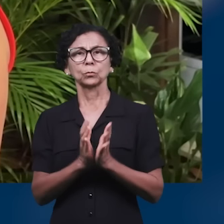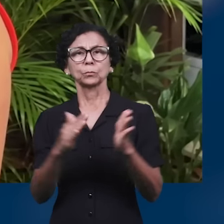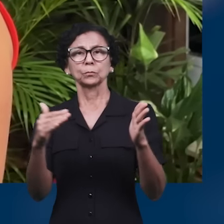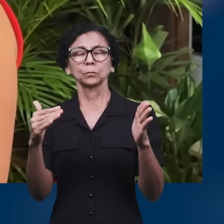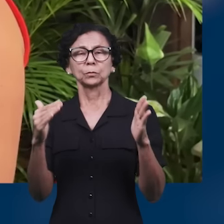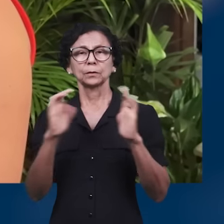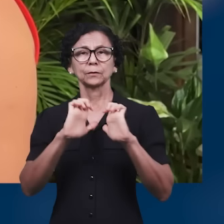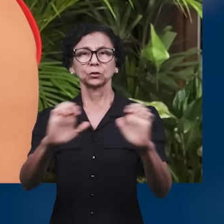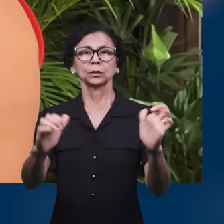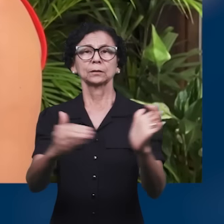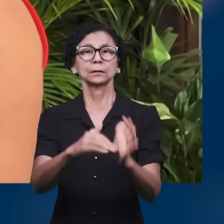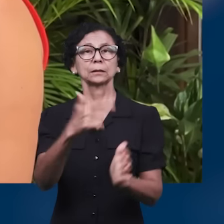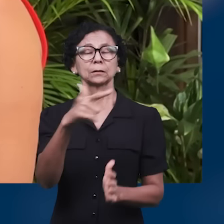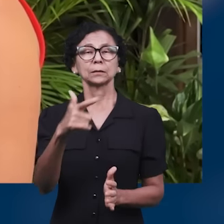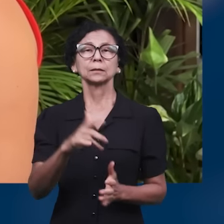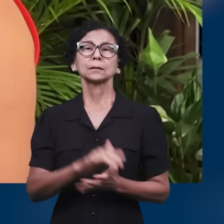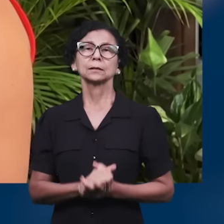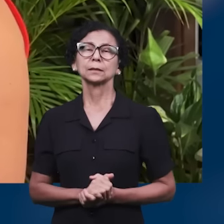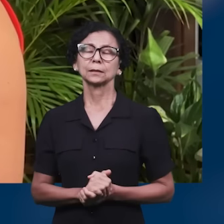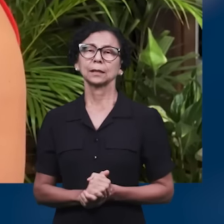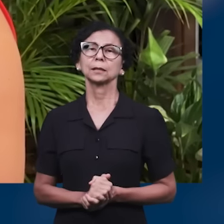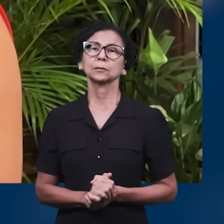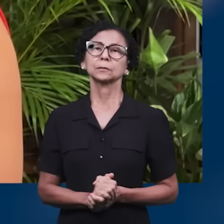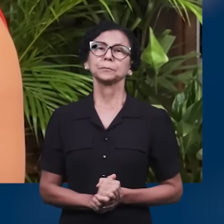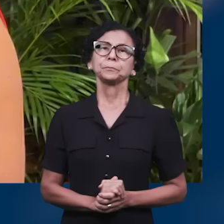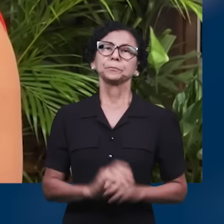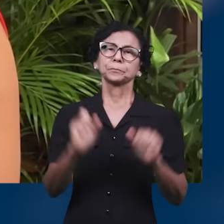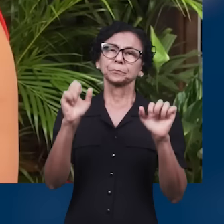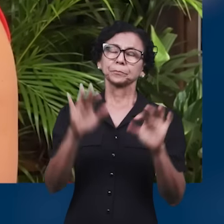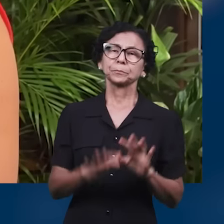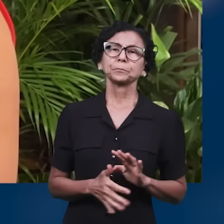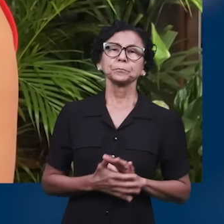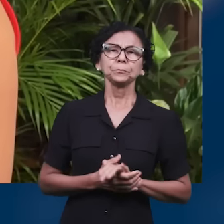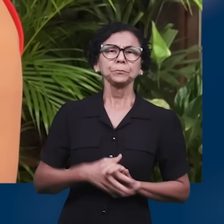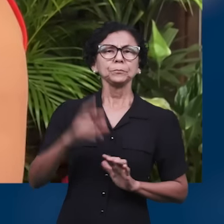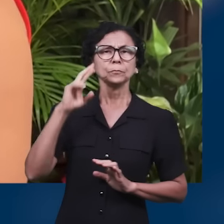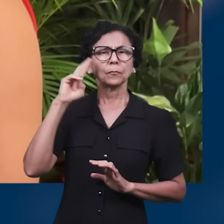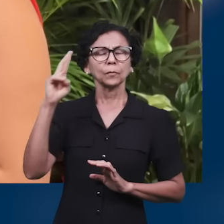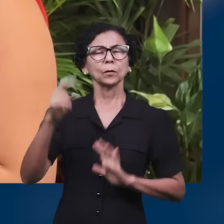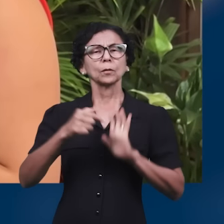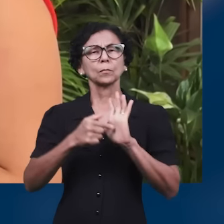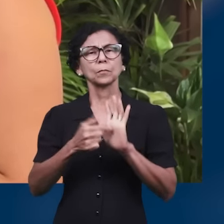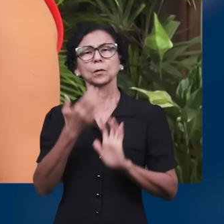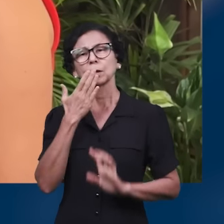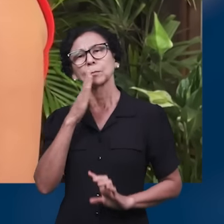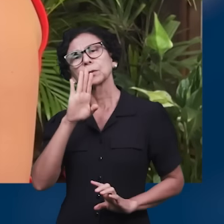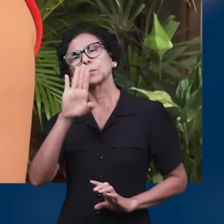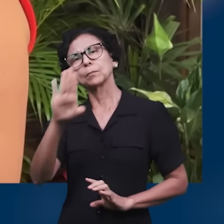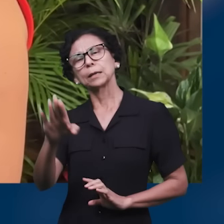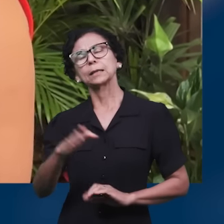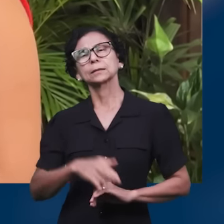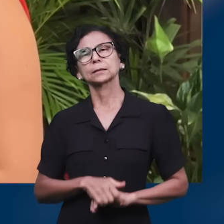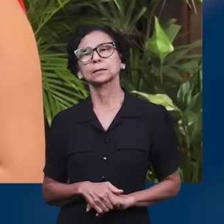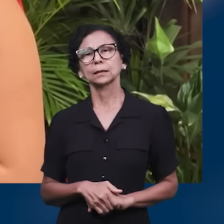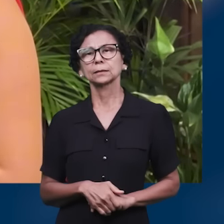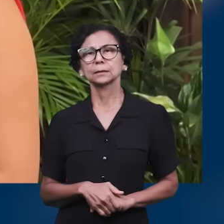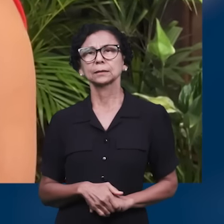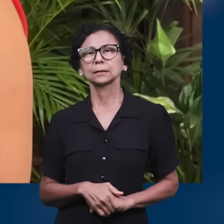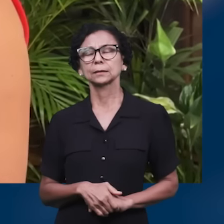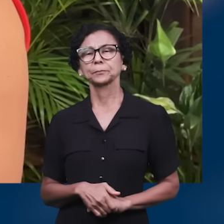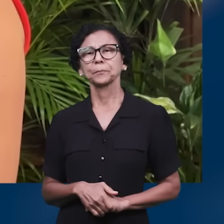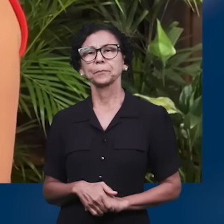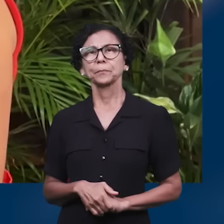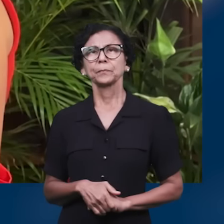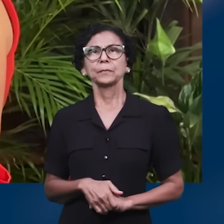foram renovados. Desde o início o Senhor havia mostrado, feito algumas promessas de renovo. O que nós